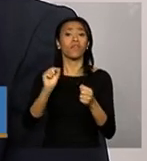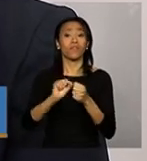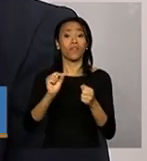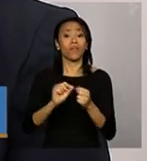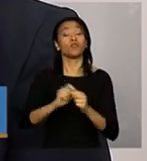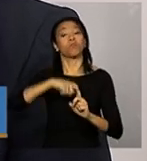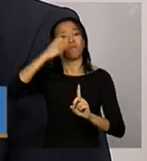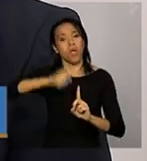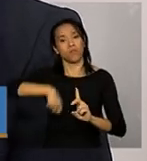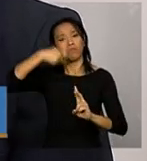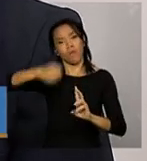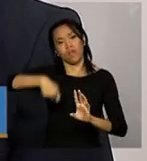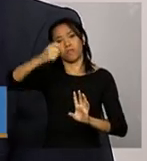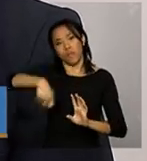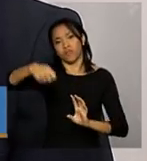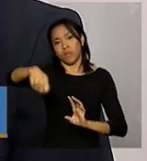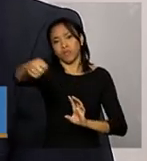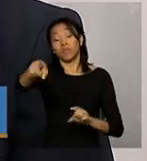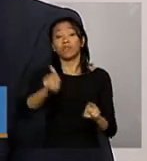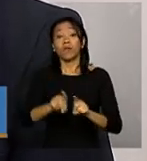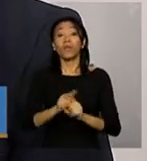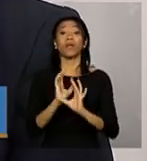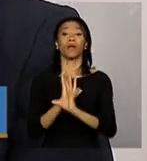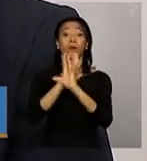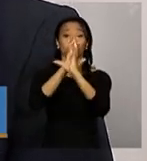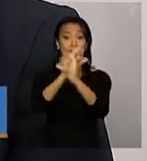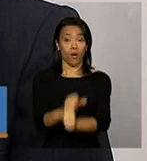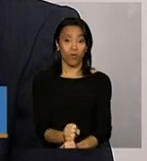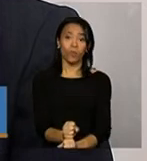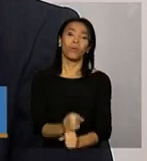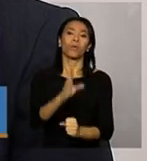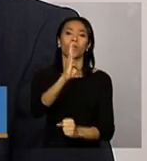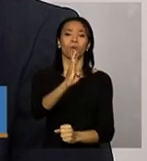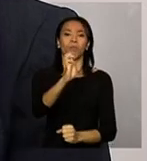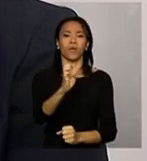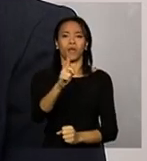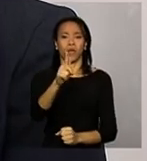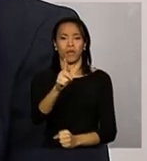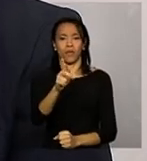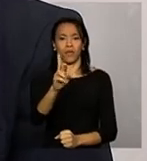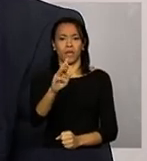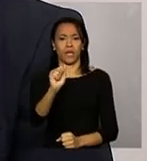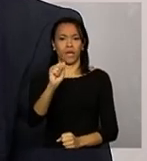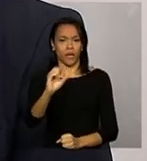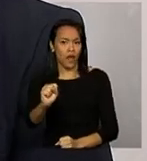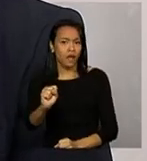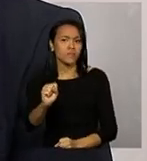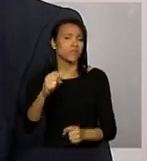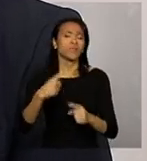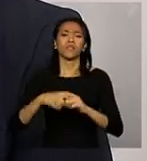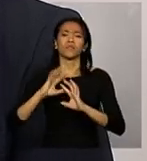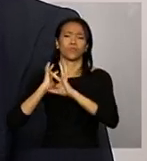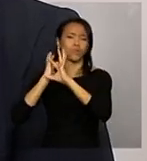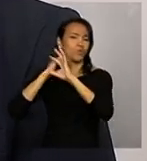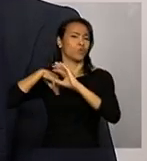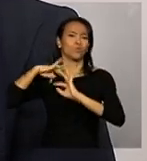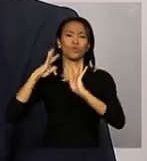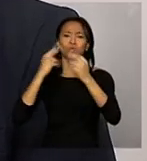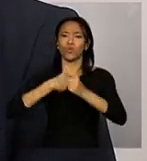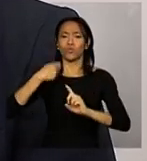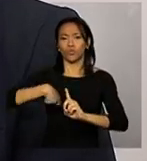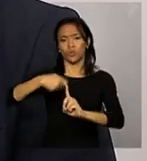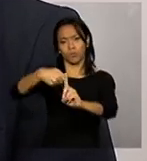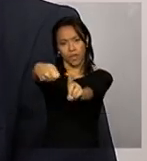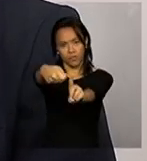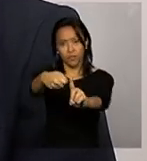mensalmente, e também ele terá o cálculo do IDECRAZ médio apurado durante todos os meses do exercício. Importante